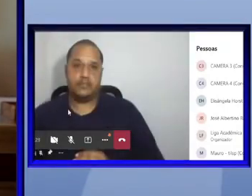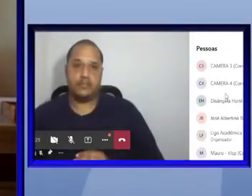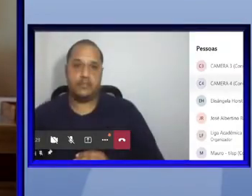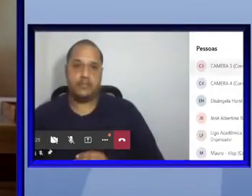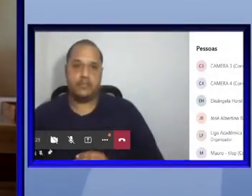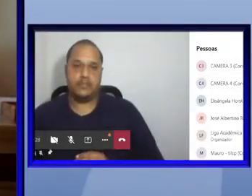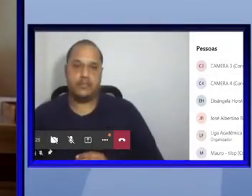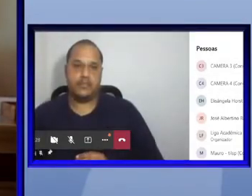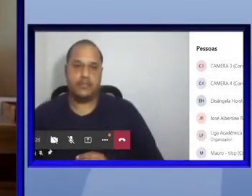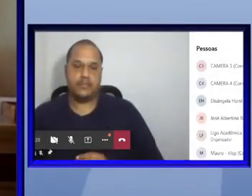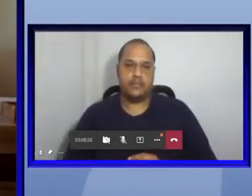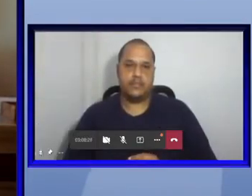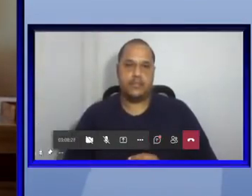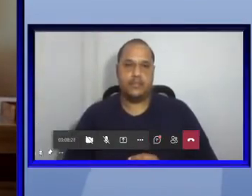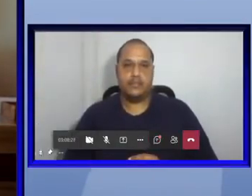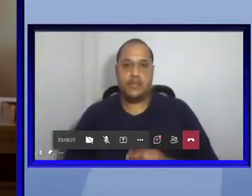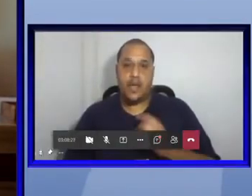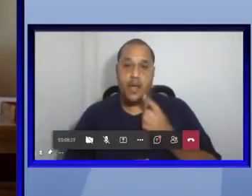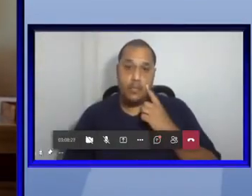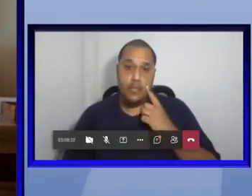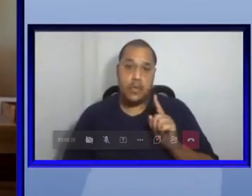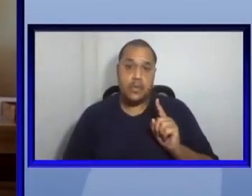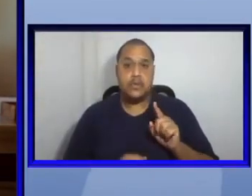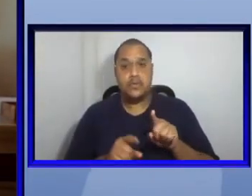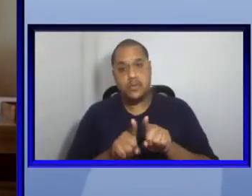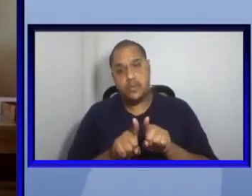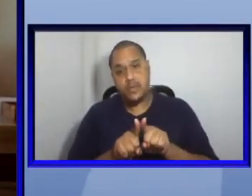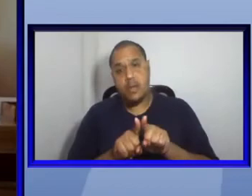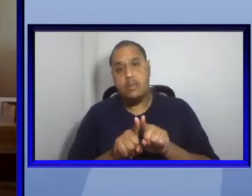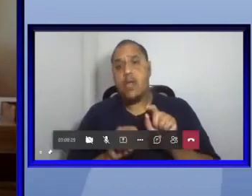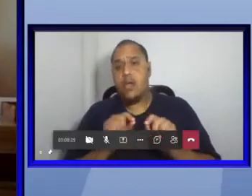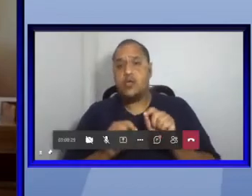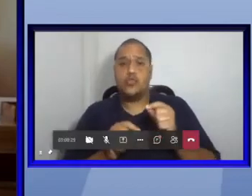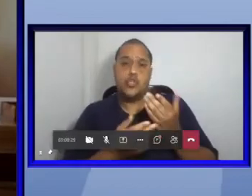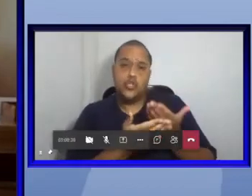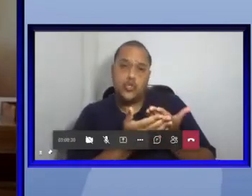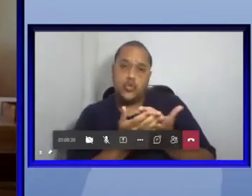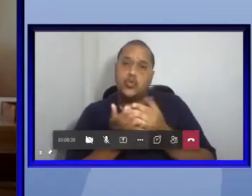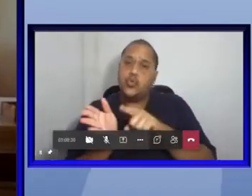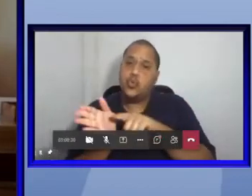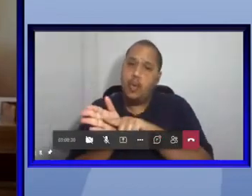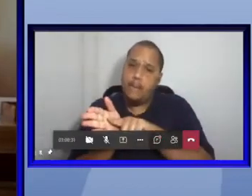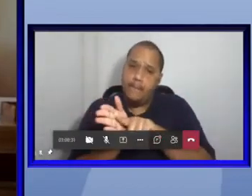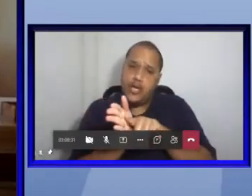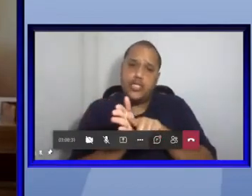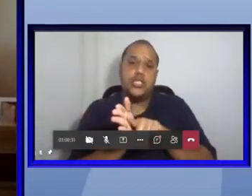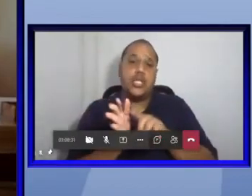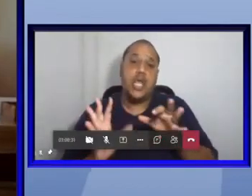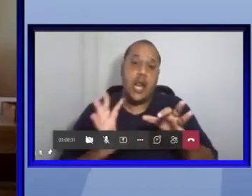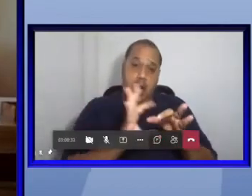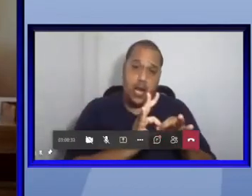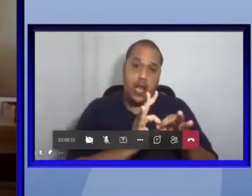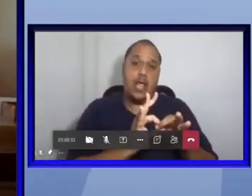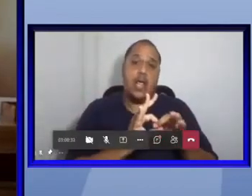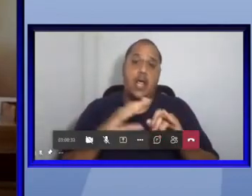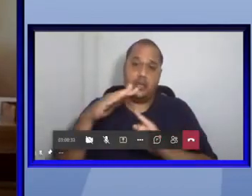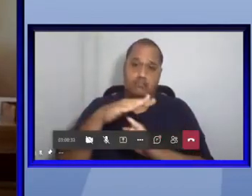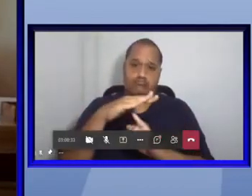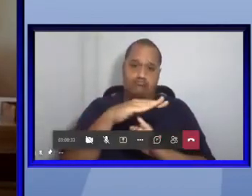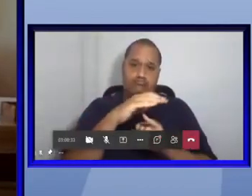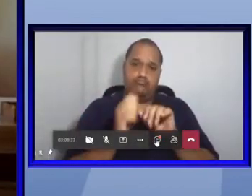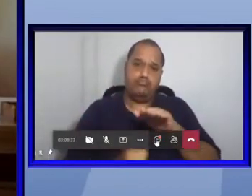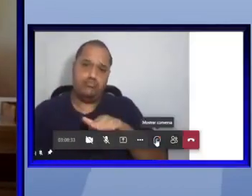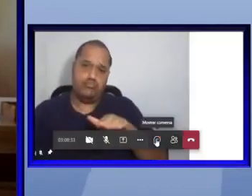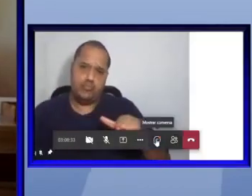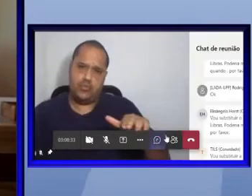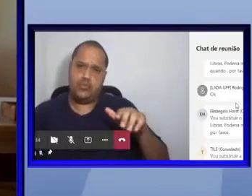citadas no artigo ou estudos internos de instituições o senhor poderia citar alguma alternativa para